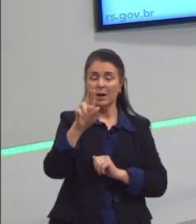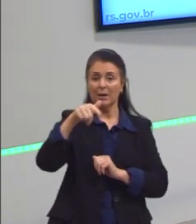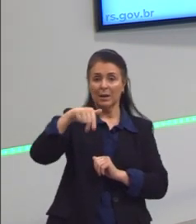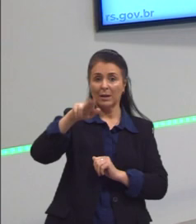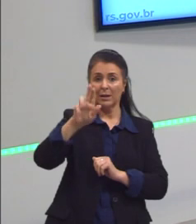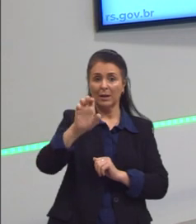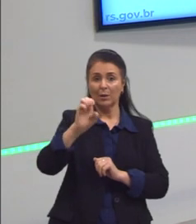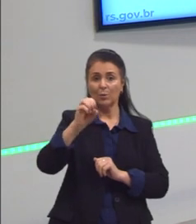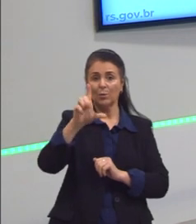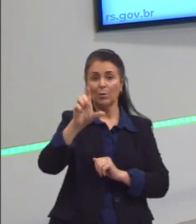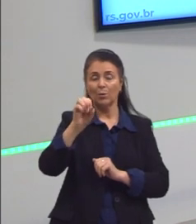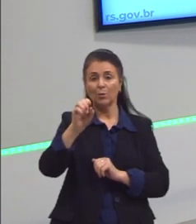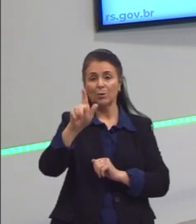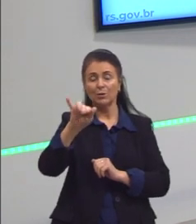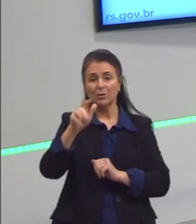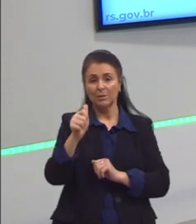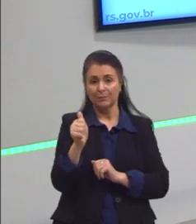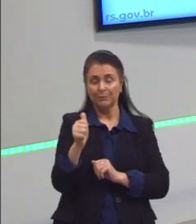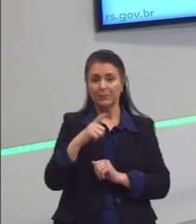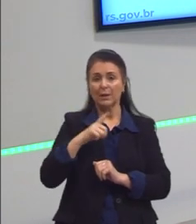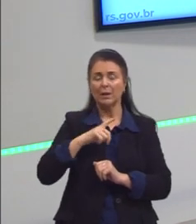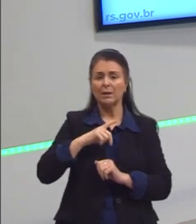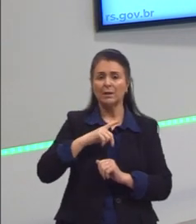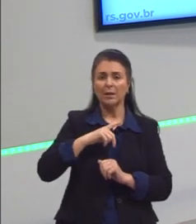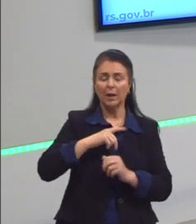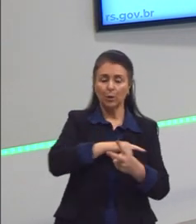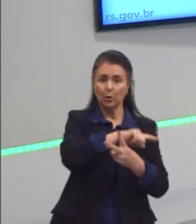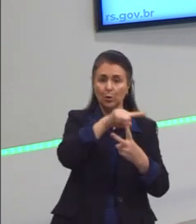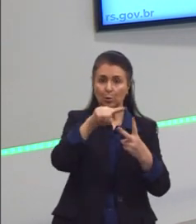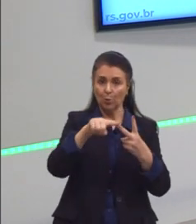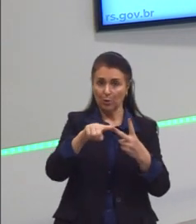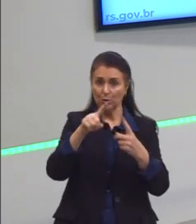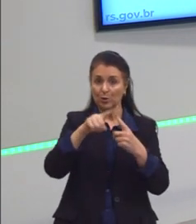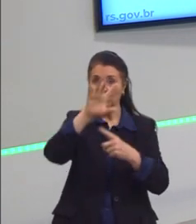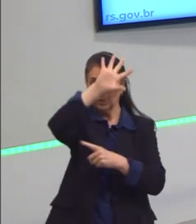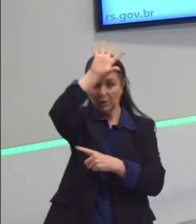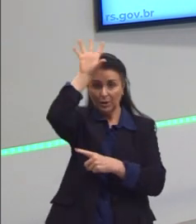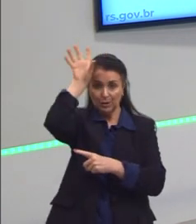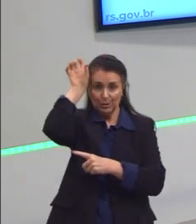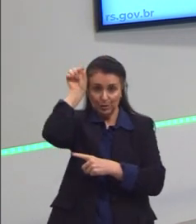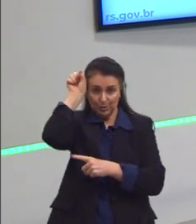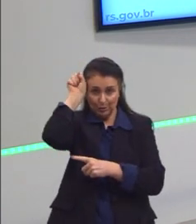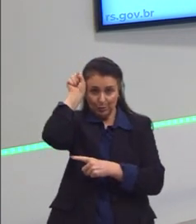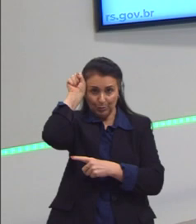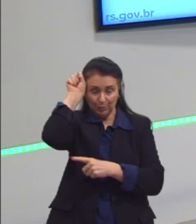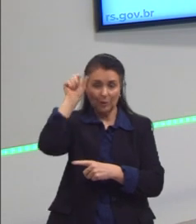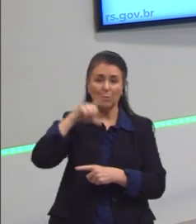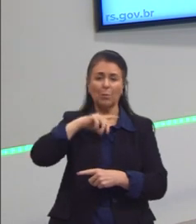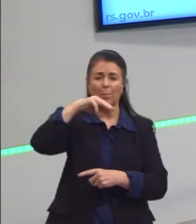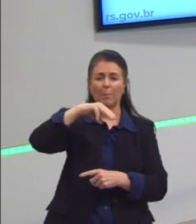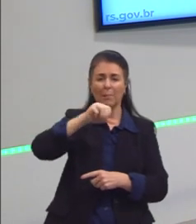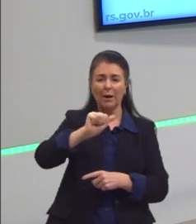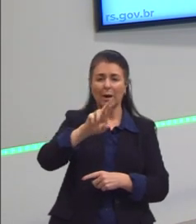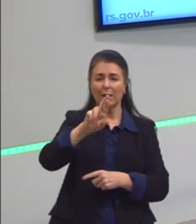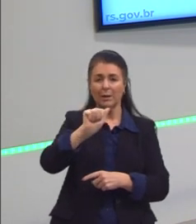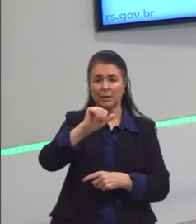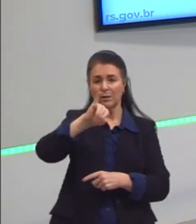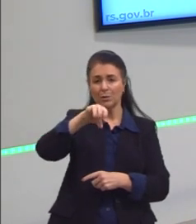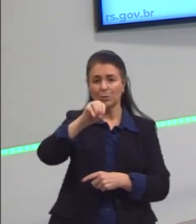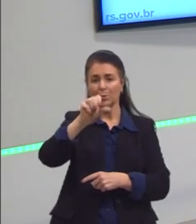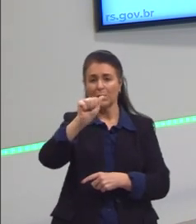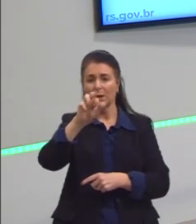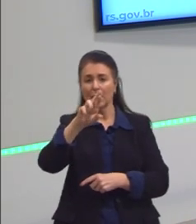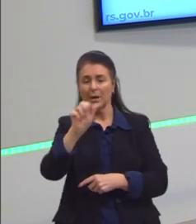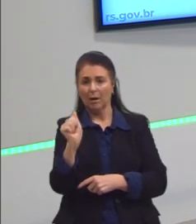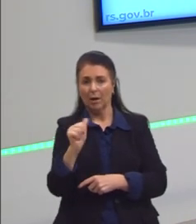tapajônicos e marajoaras, da região amazônica. Povos que têm uma cerâmica muito bonita,